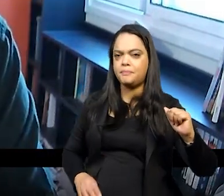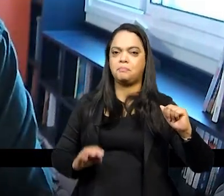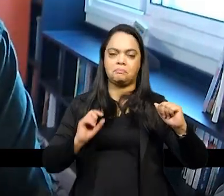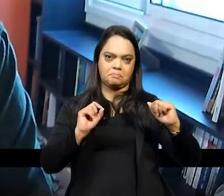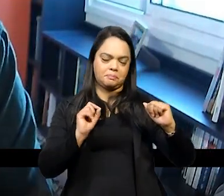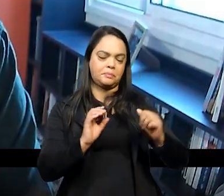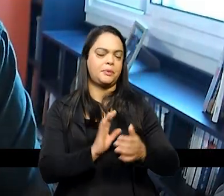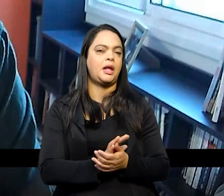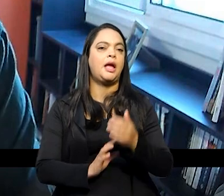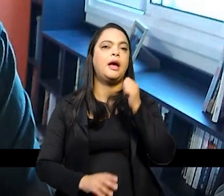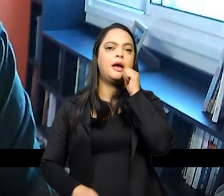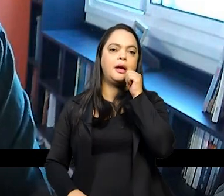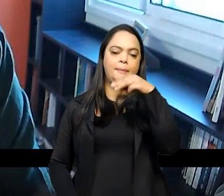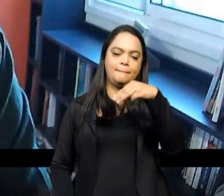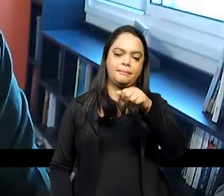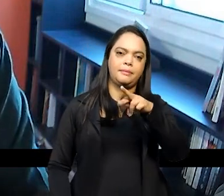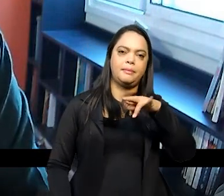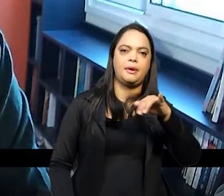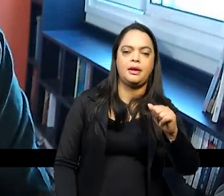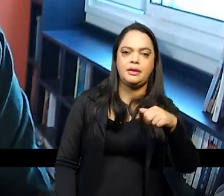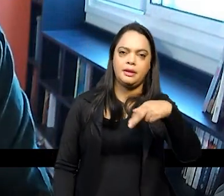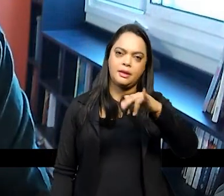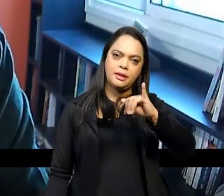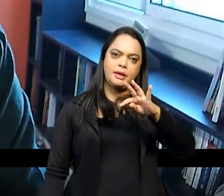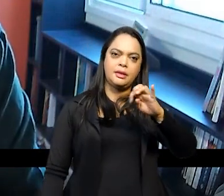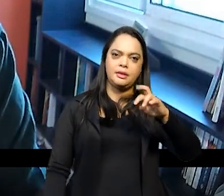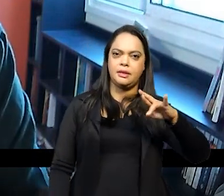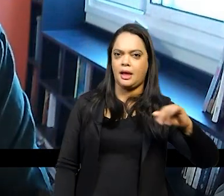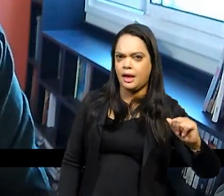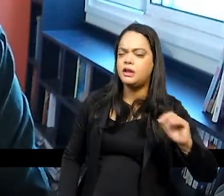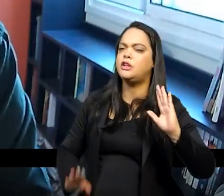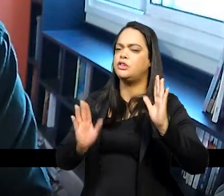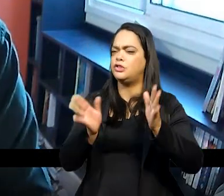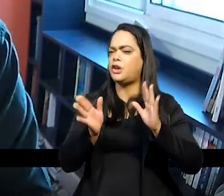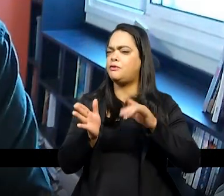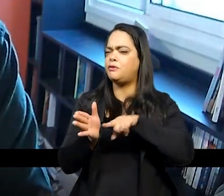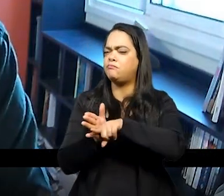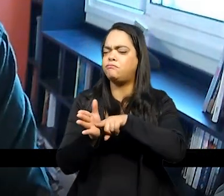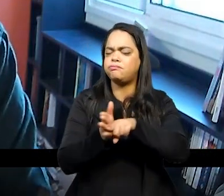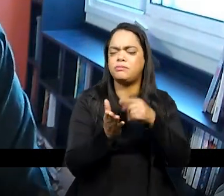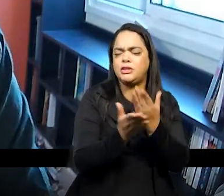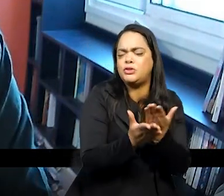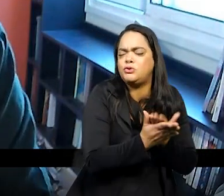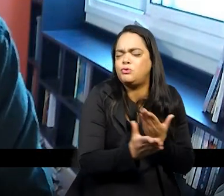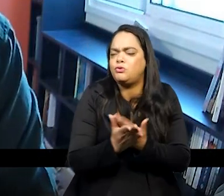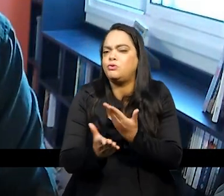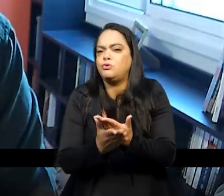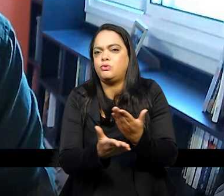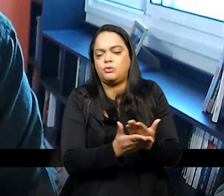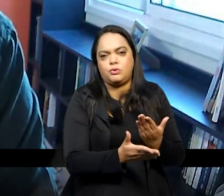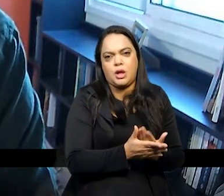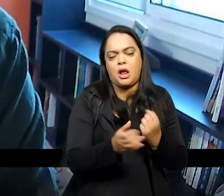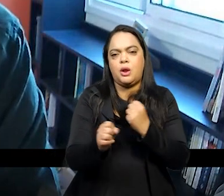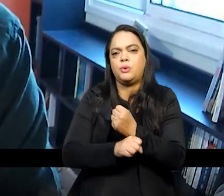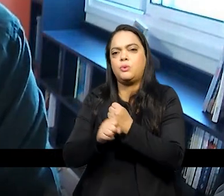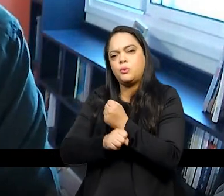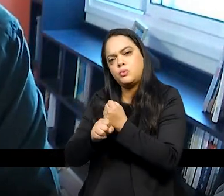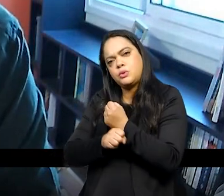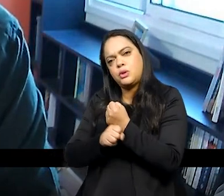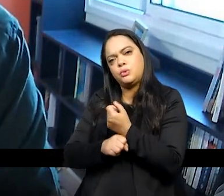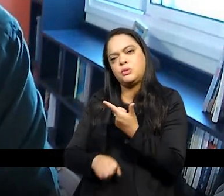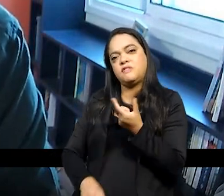Quitéria ela foi bastante estudada pasmem nos anos 20